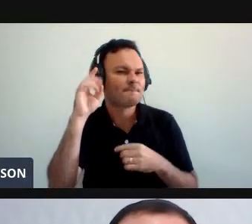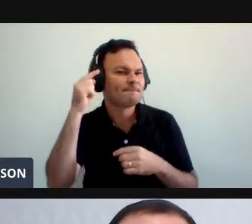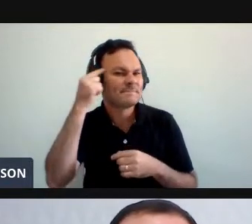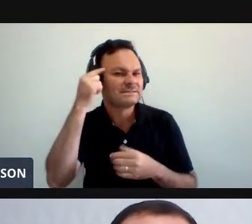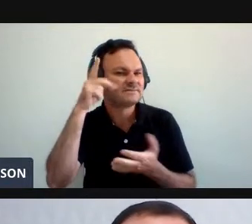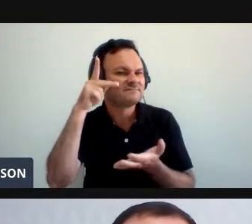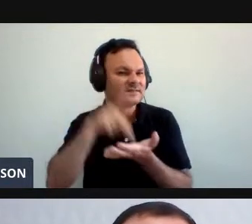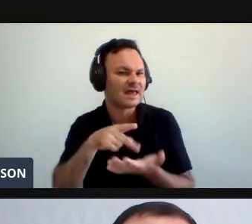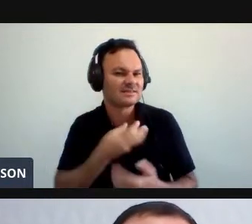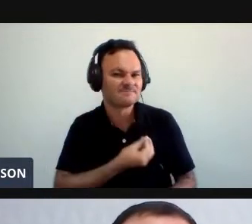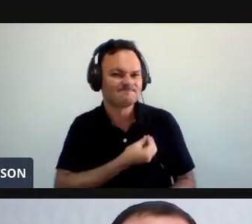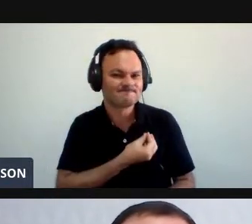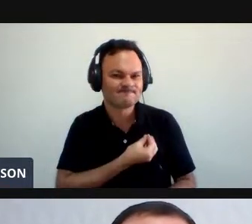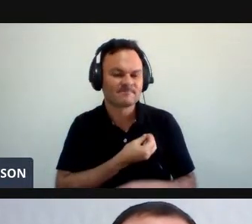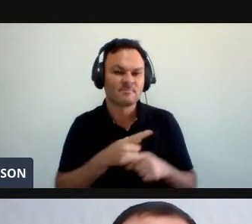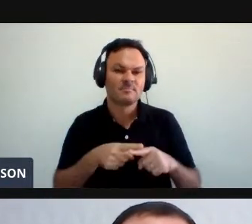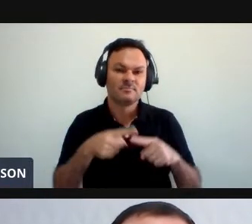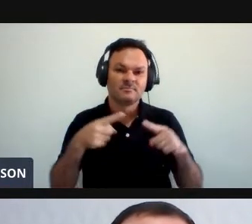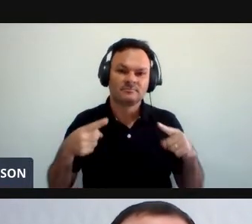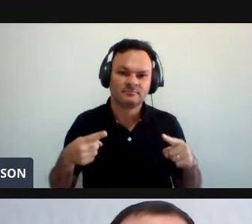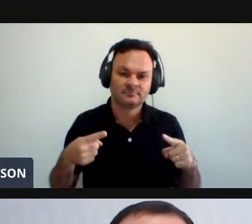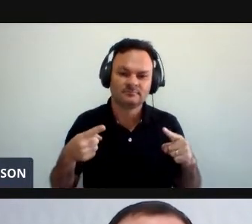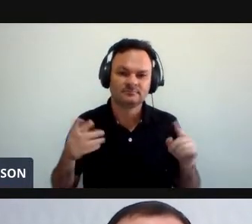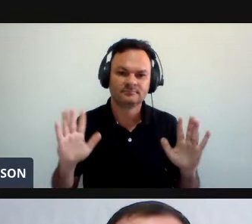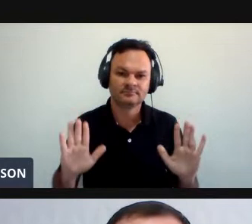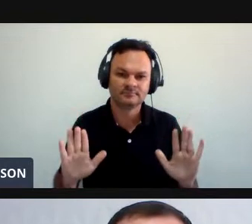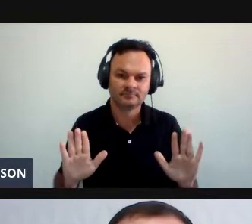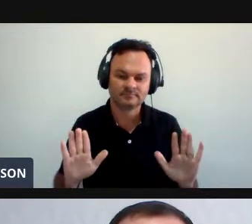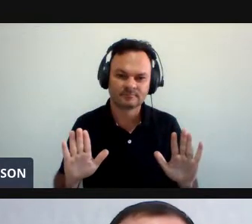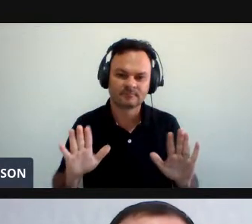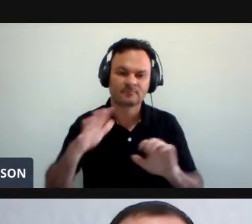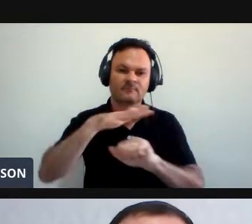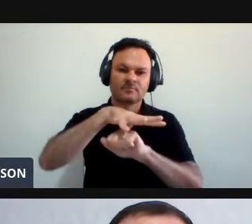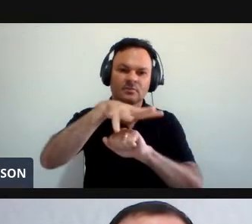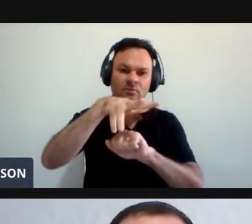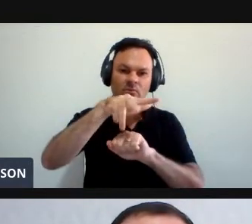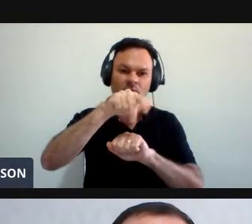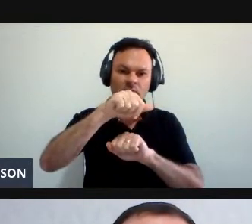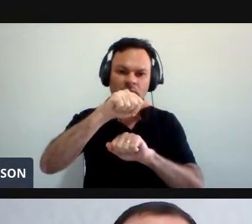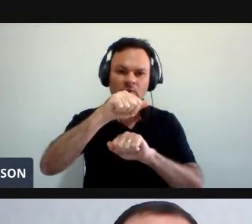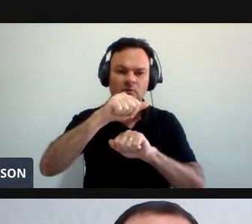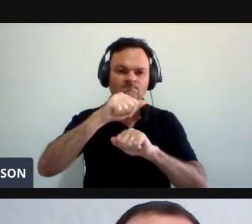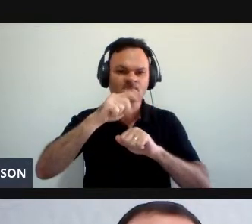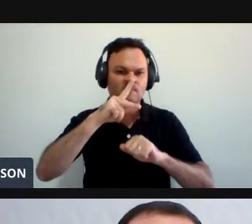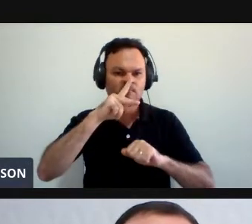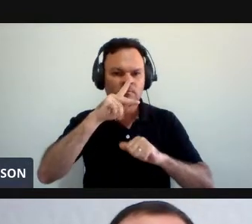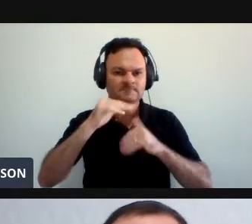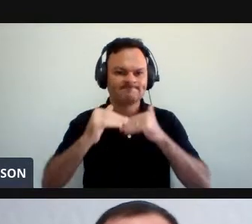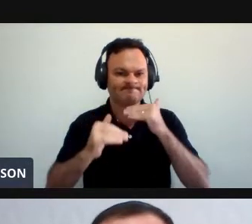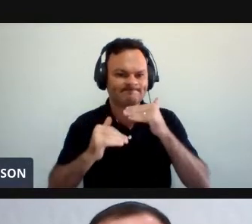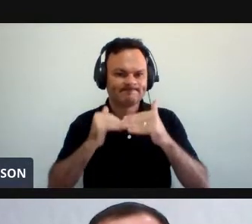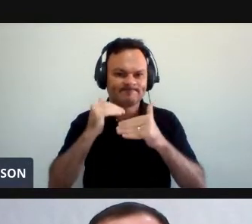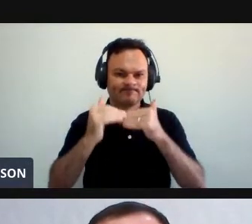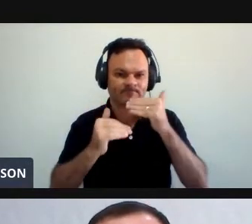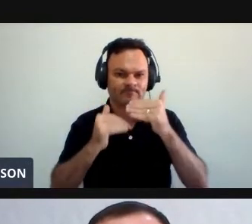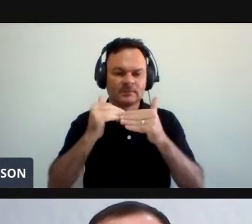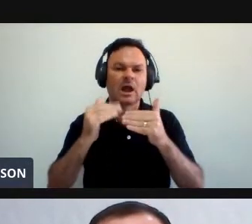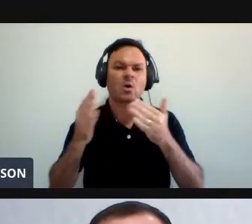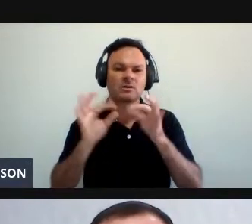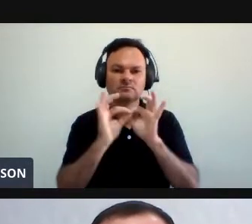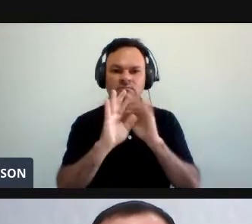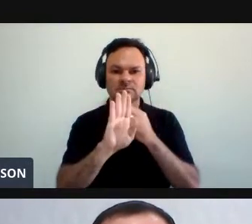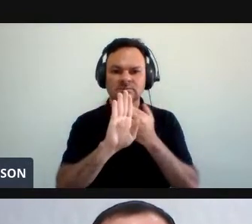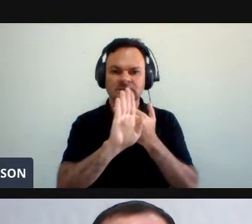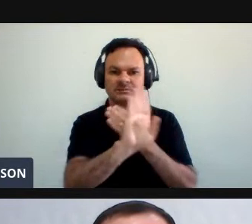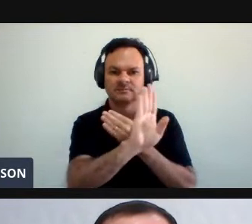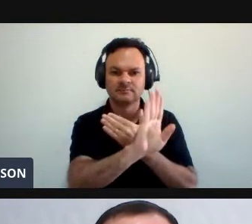retorno Né? É... A UFAP cada vez mais se consolidando Nessa sua emancipação E